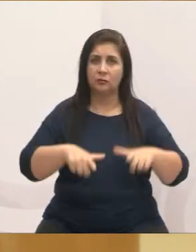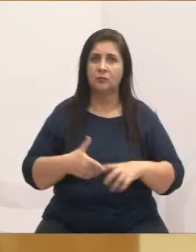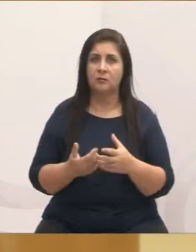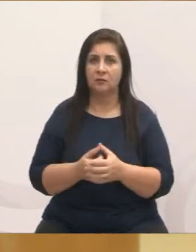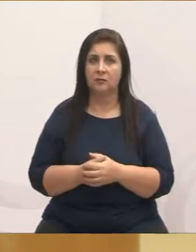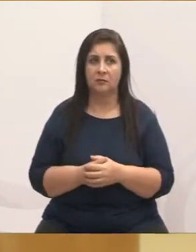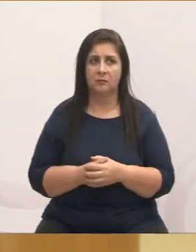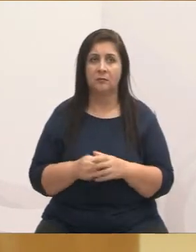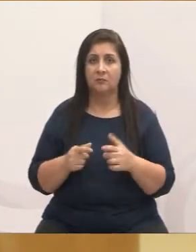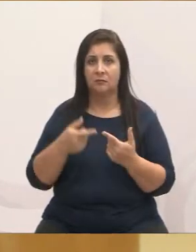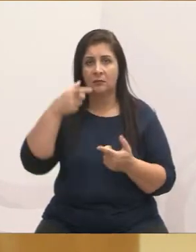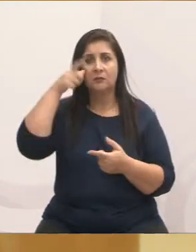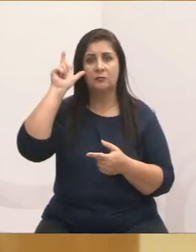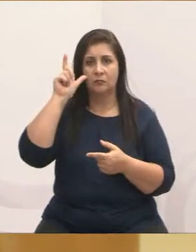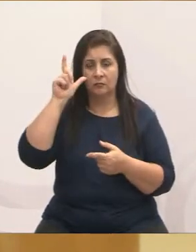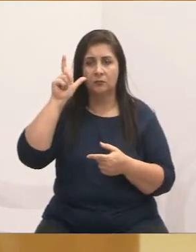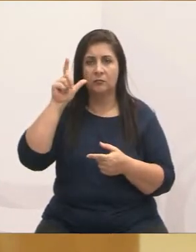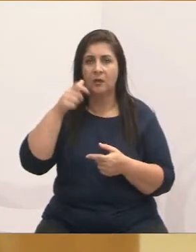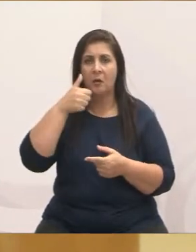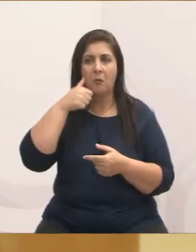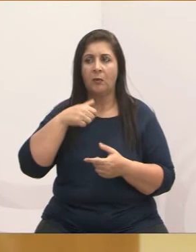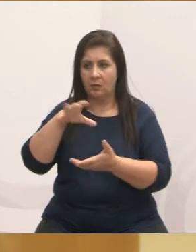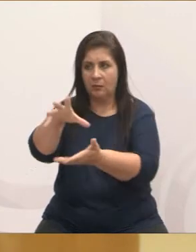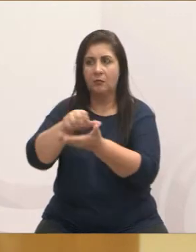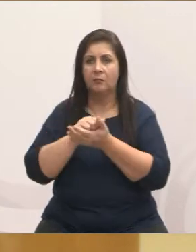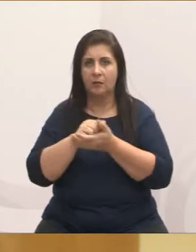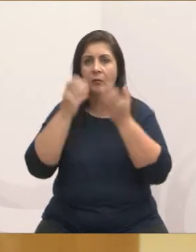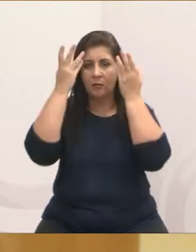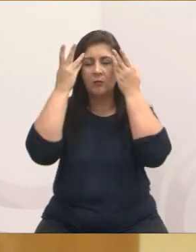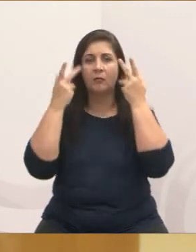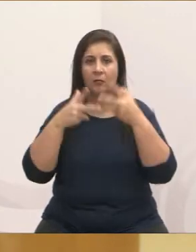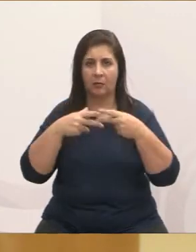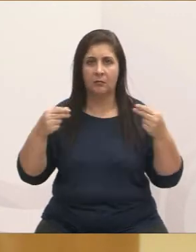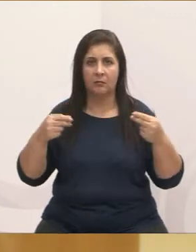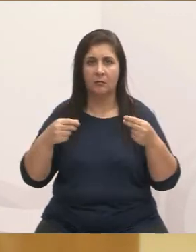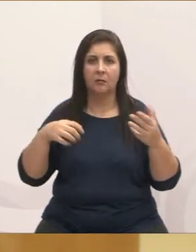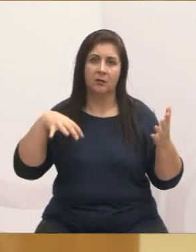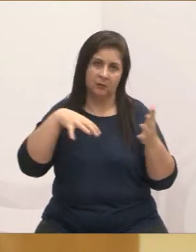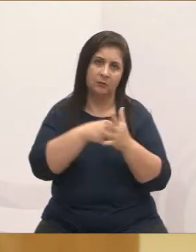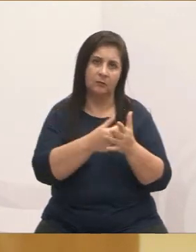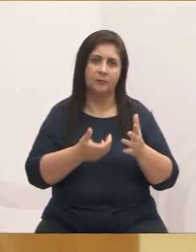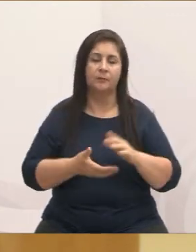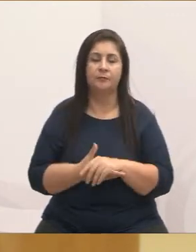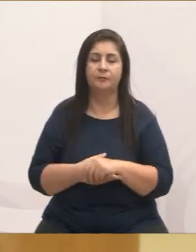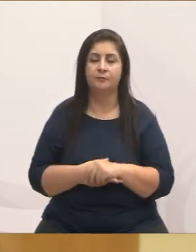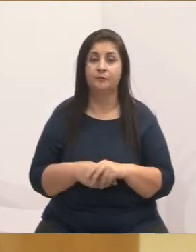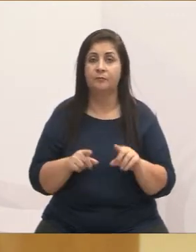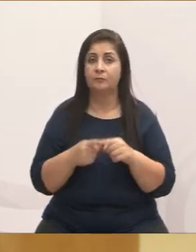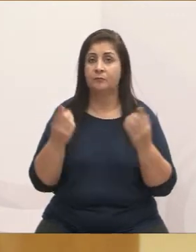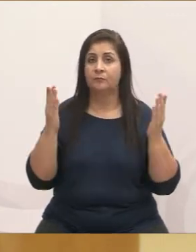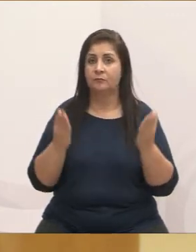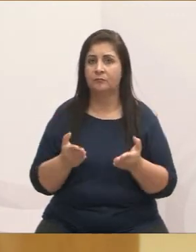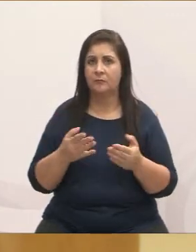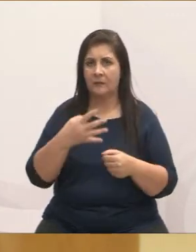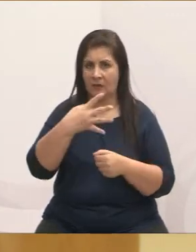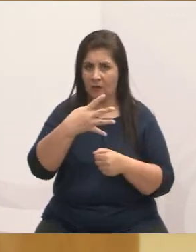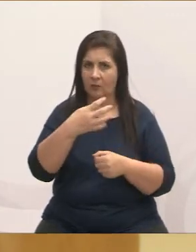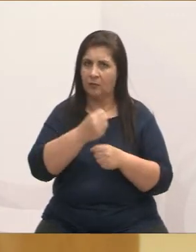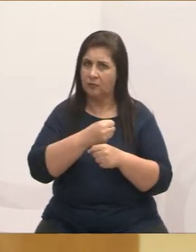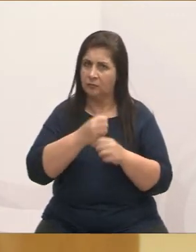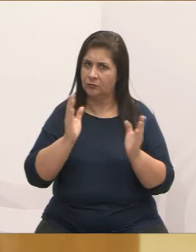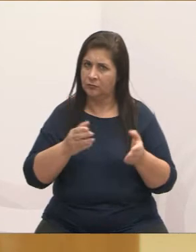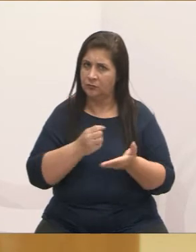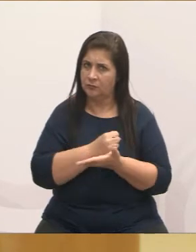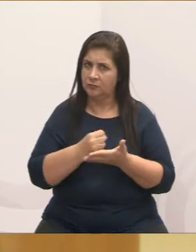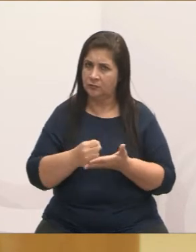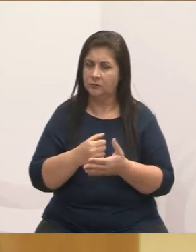recolhão animal atropelado ontem. Faz-se fazendo o trabalho conforme pode, mas eu acho que agora, depois de quatro anos, não